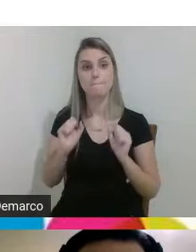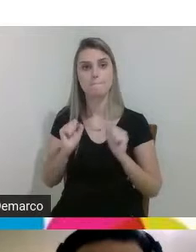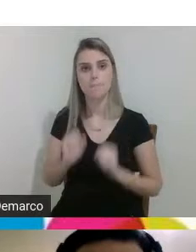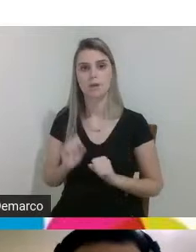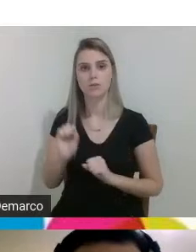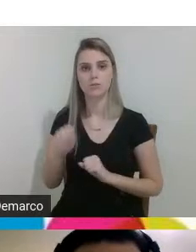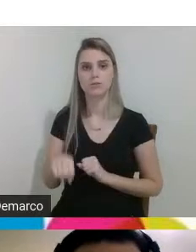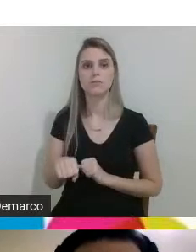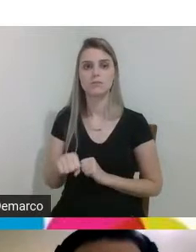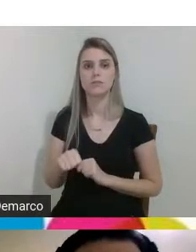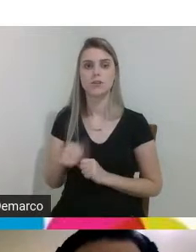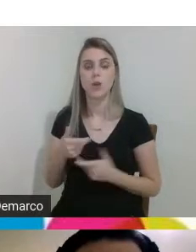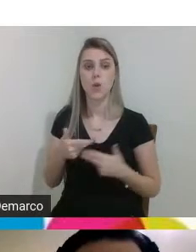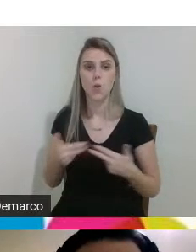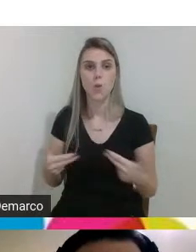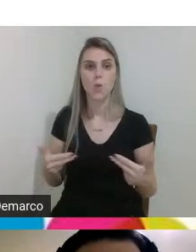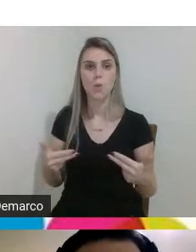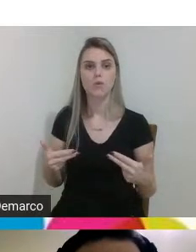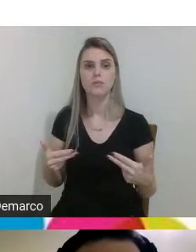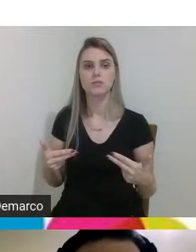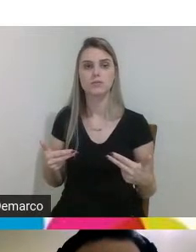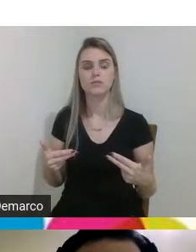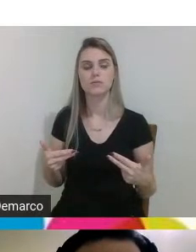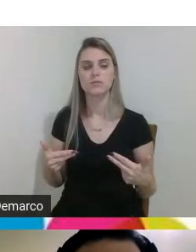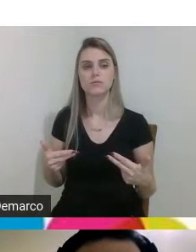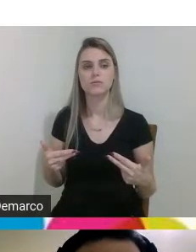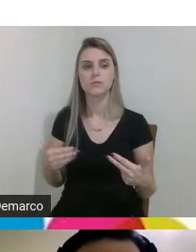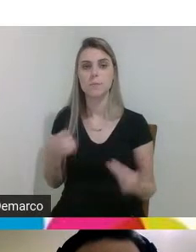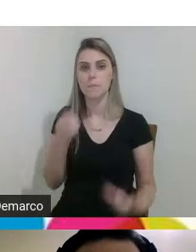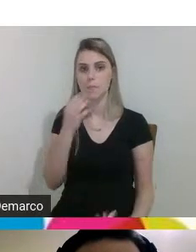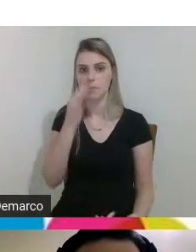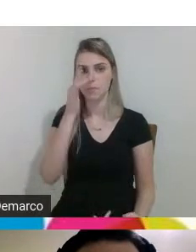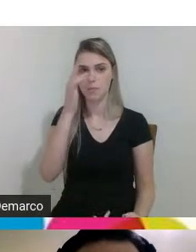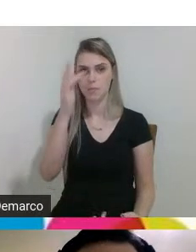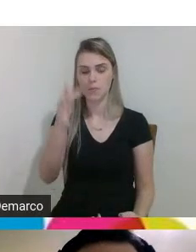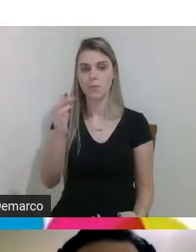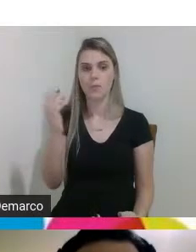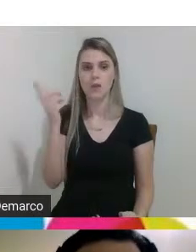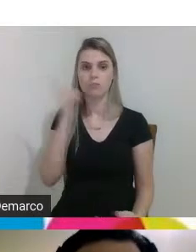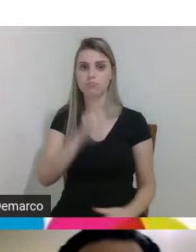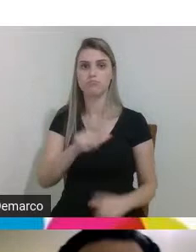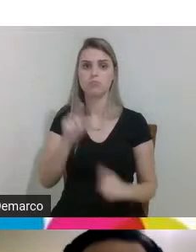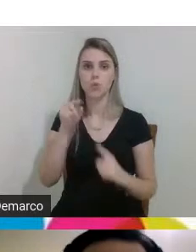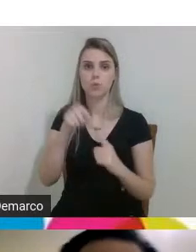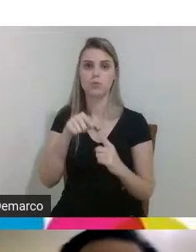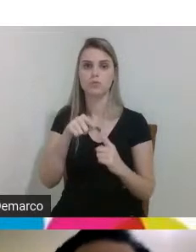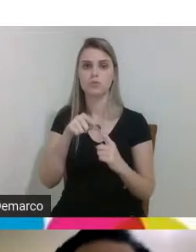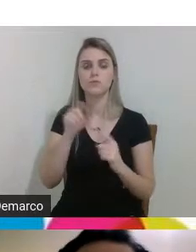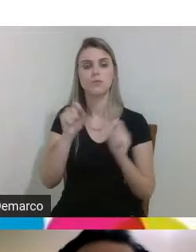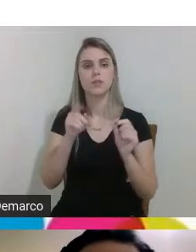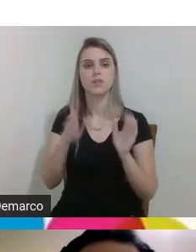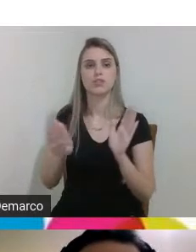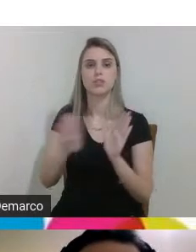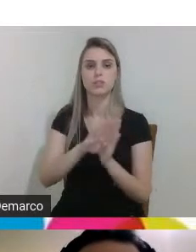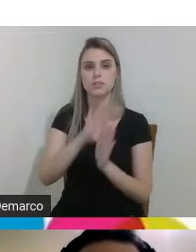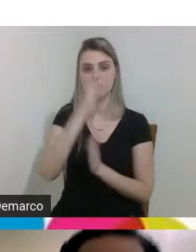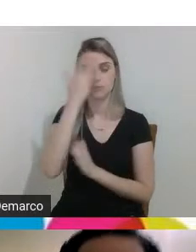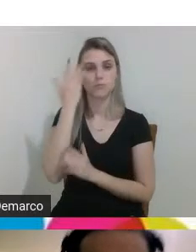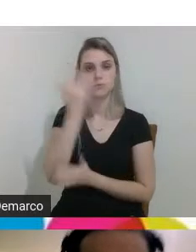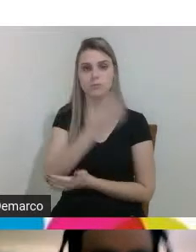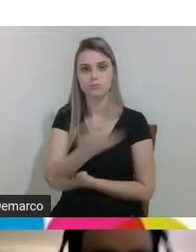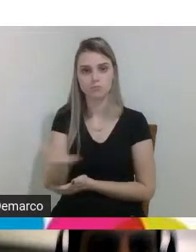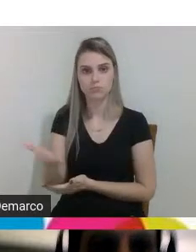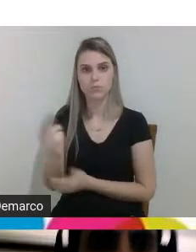vir a ser produtos e aí atingir o objetivo que é chegar às pessoas que